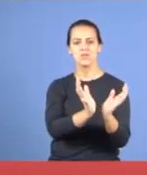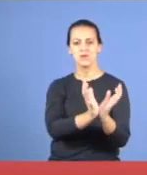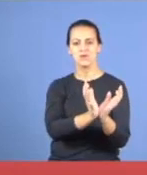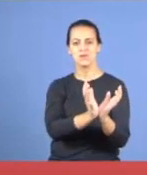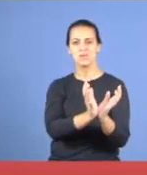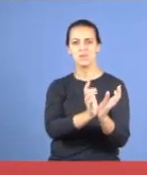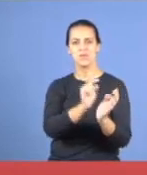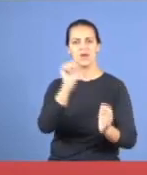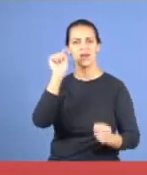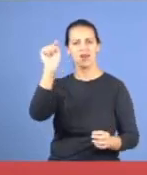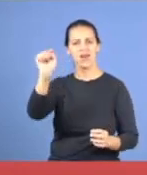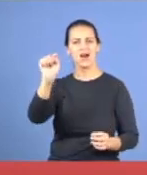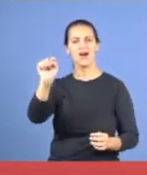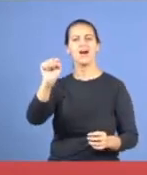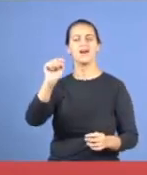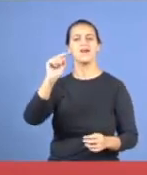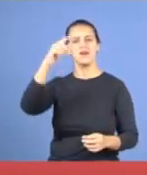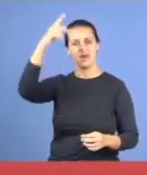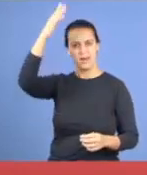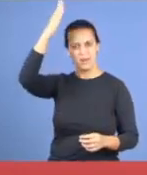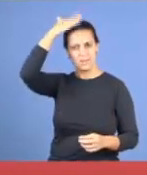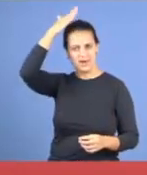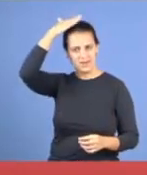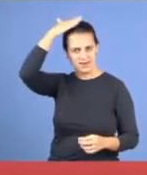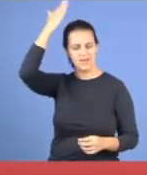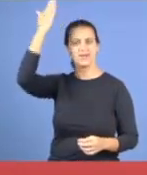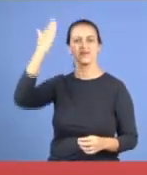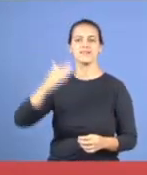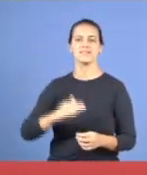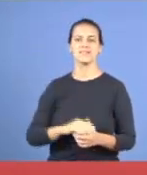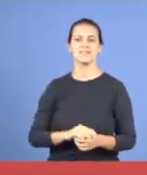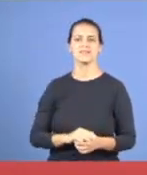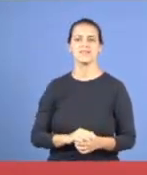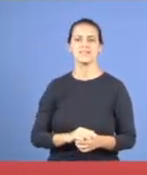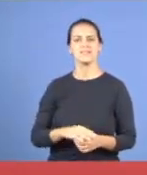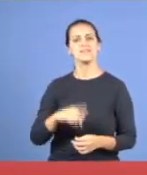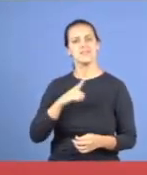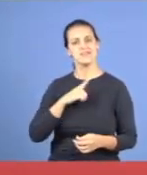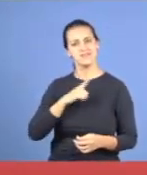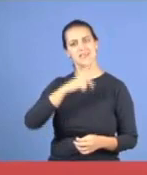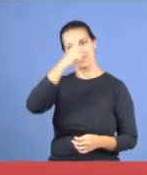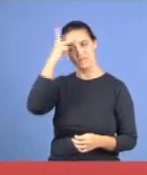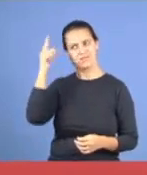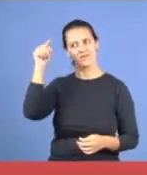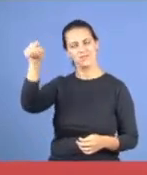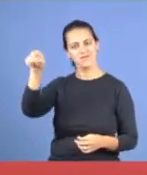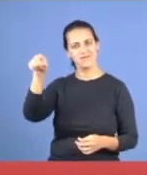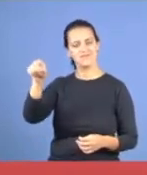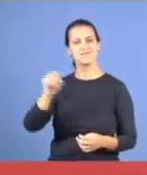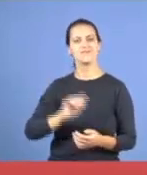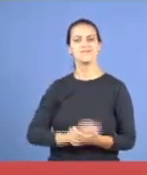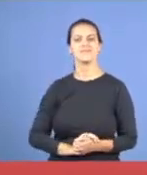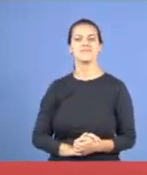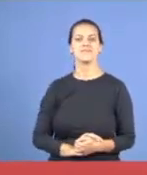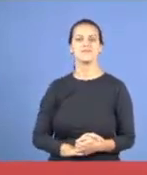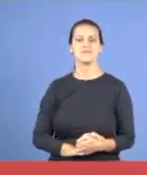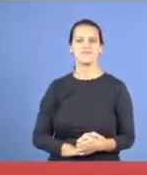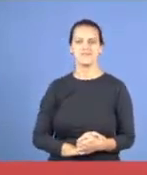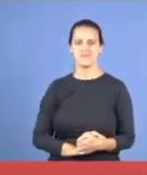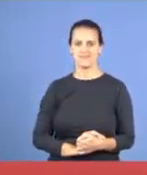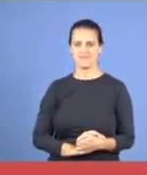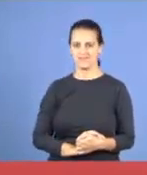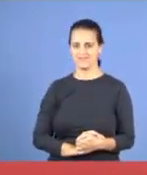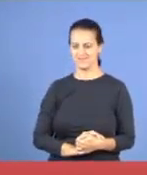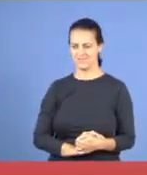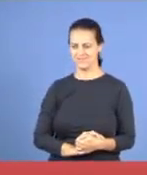do Paraná, nós temos a área de Londrina, e essa semana, recebe de Maringá, interessante, os irmãos de Maringá, mandavam